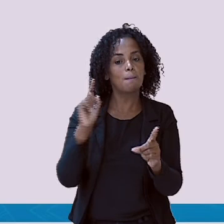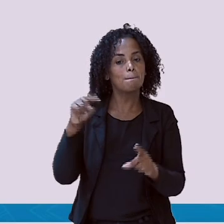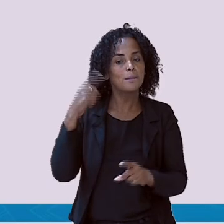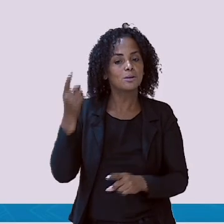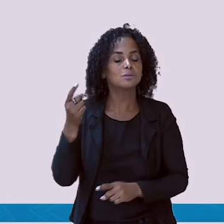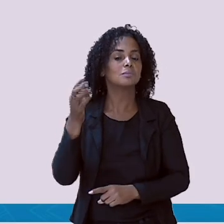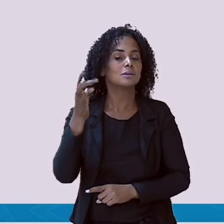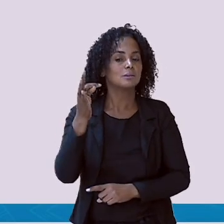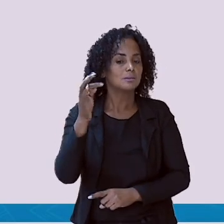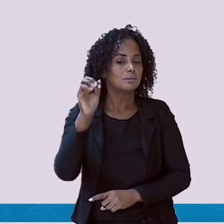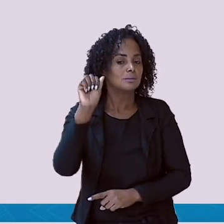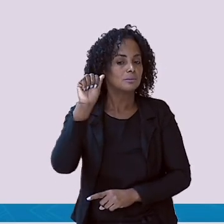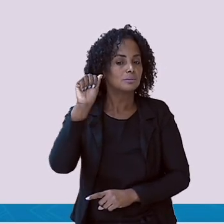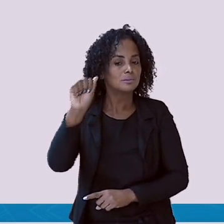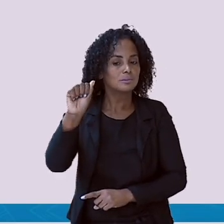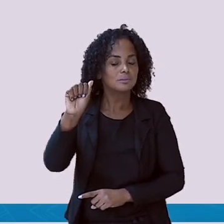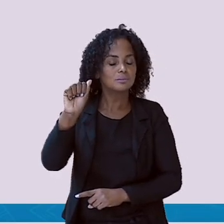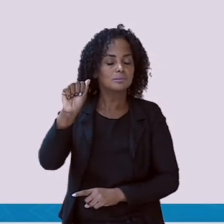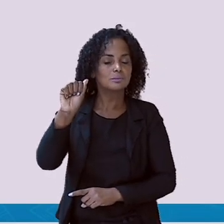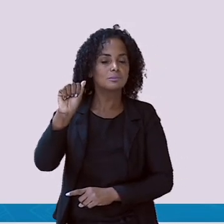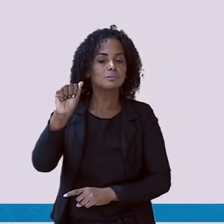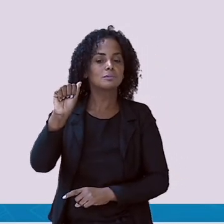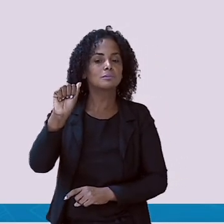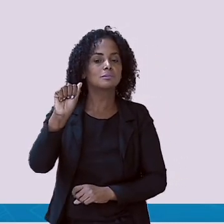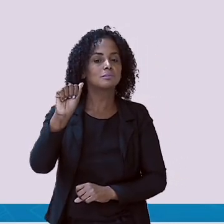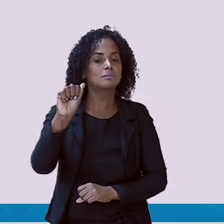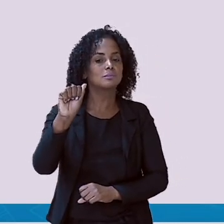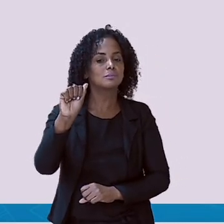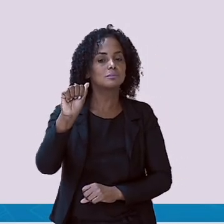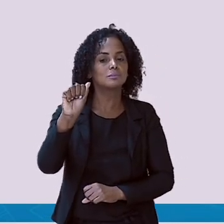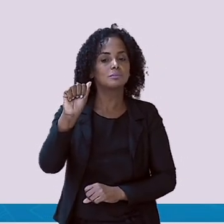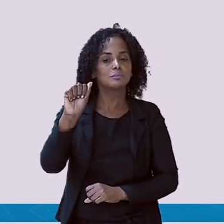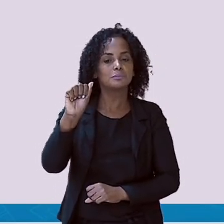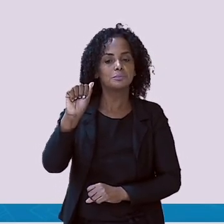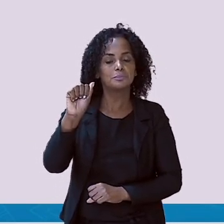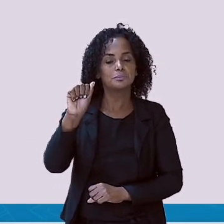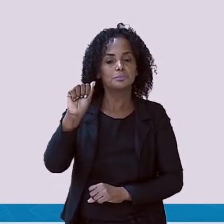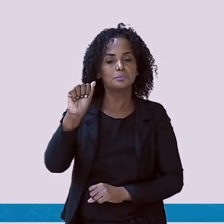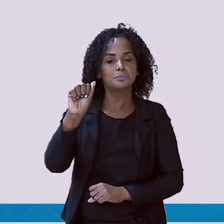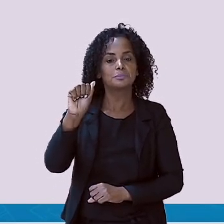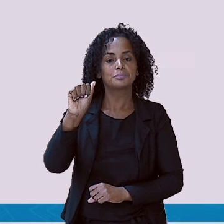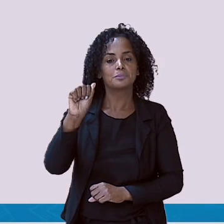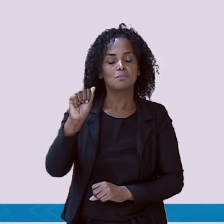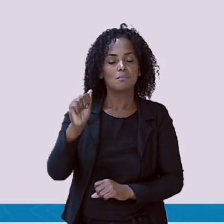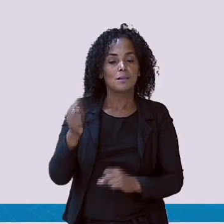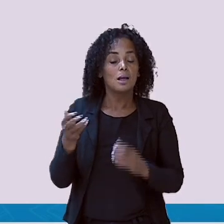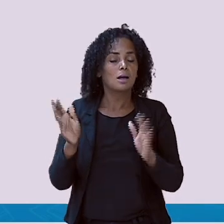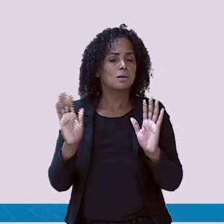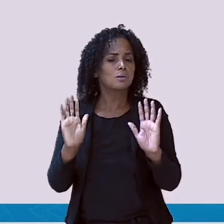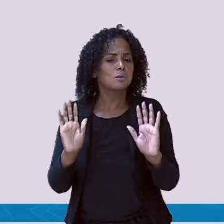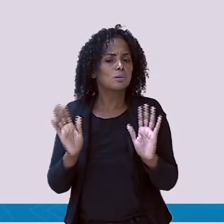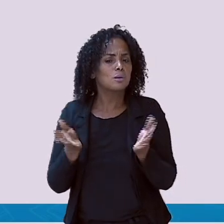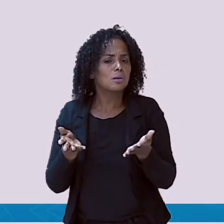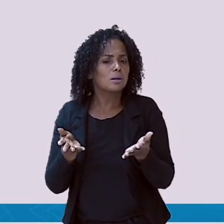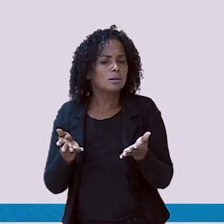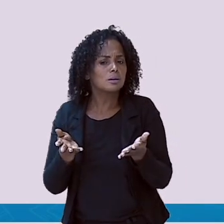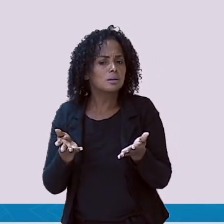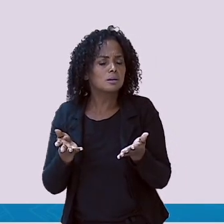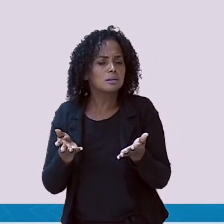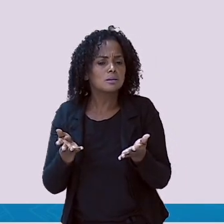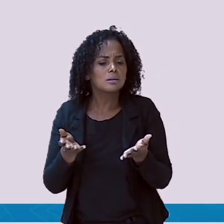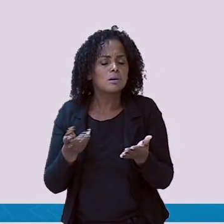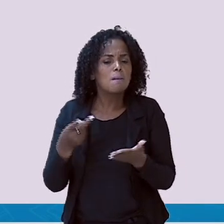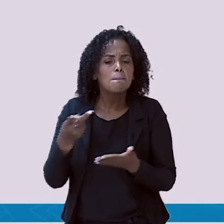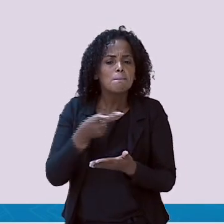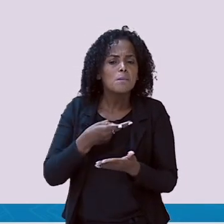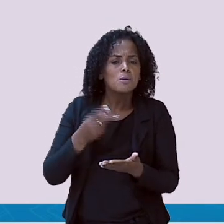com a letra A. Muito bem. Tá P.